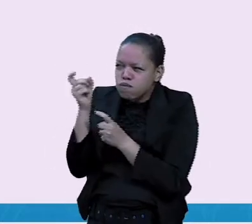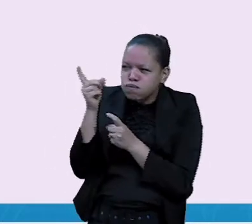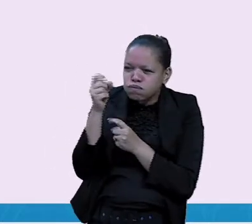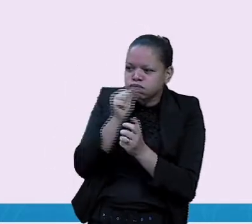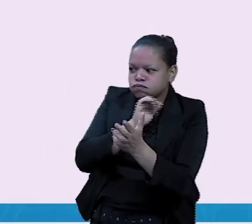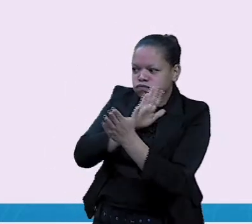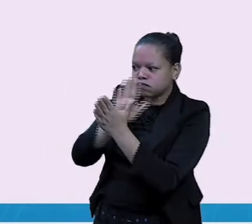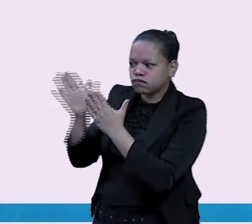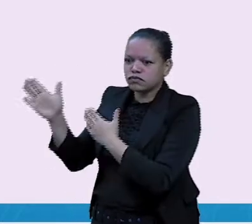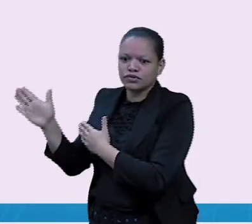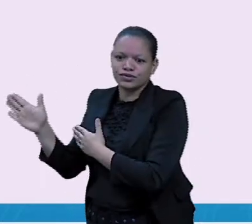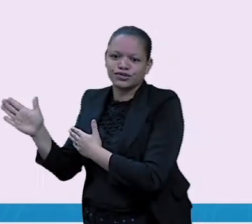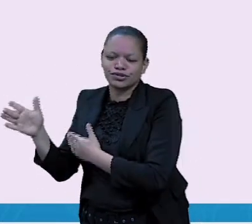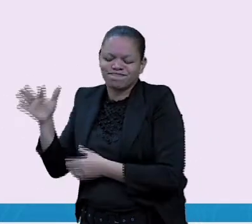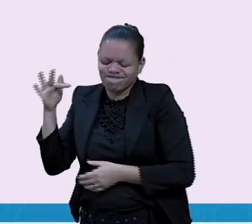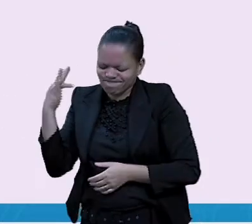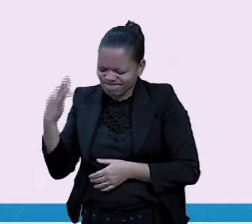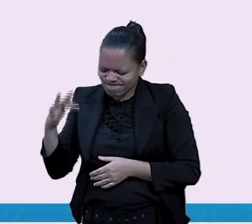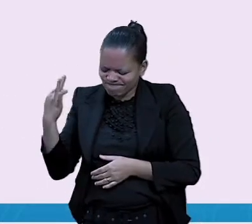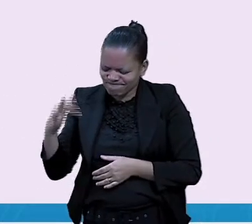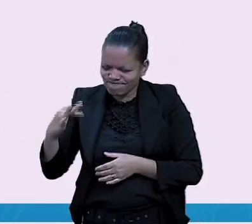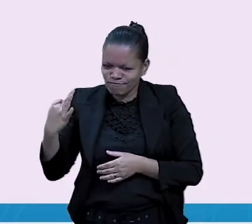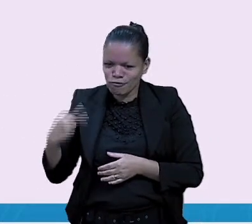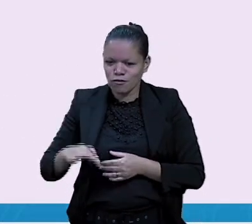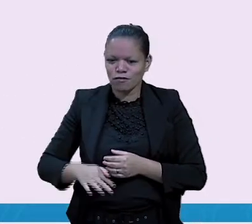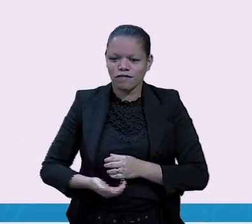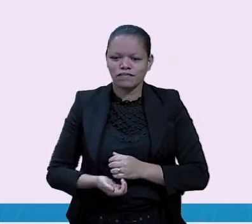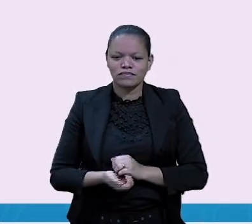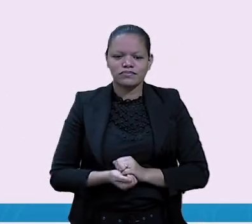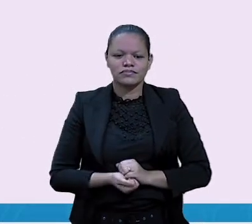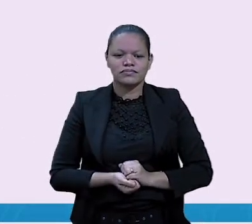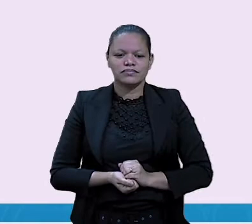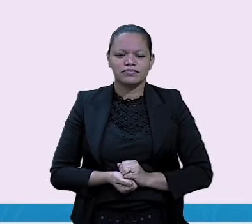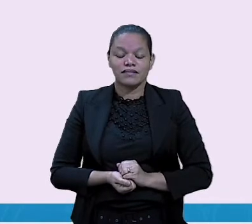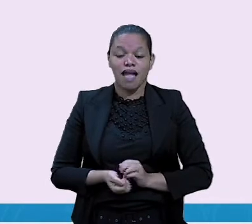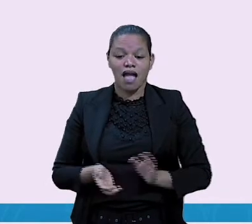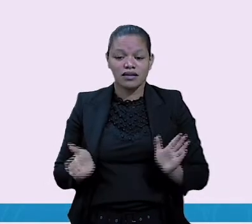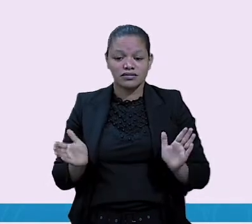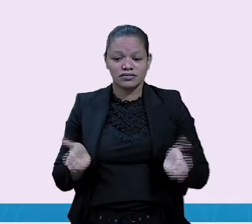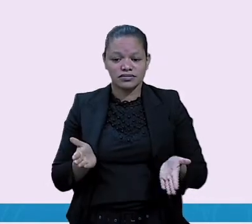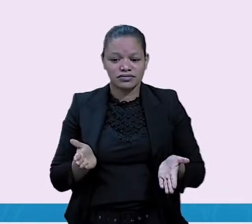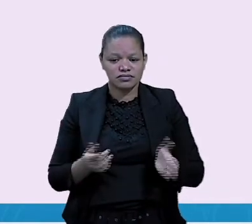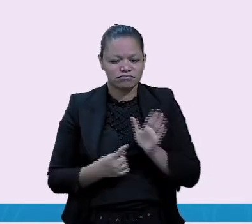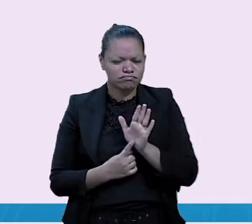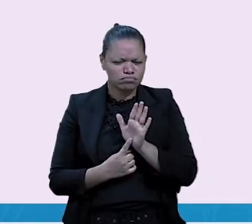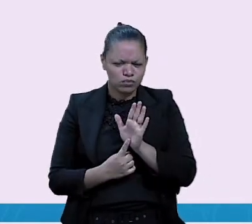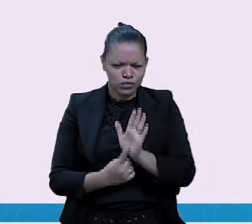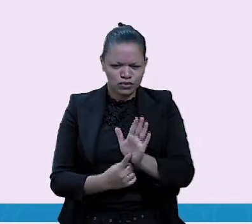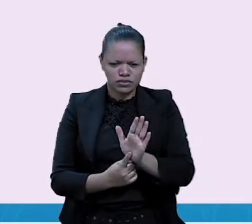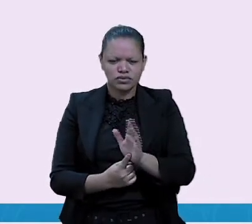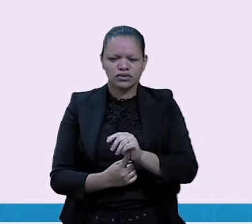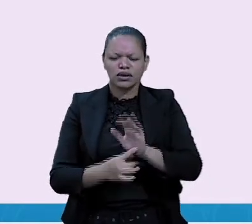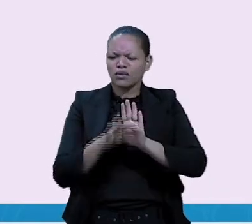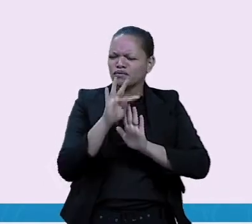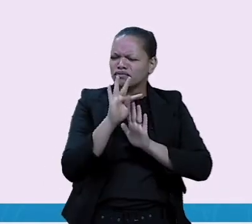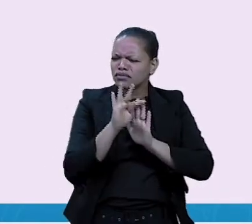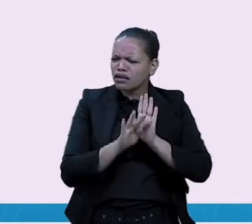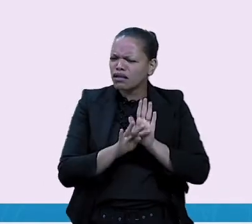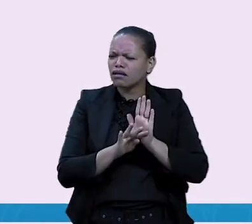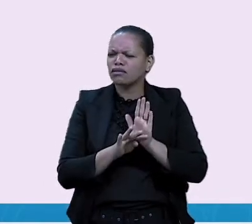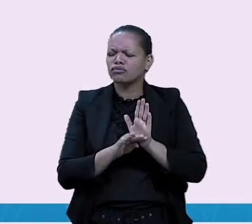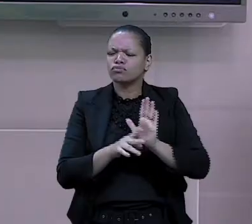assim ela ajudou. A pomba. Bom, nós já falamos sobre o nosso texto, sobre a nossa